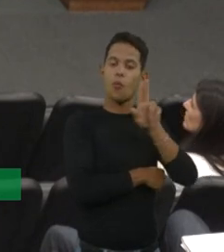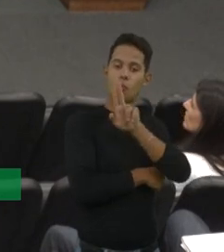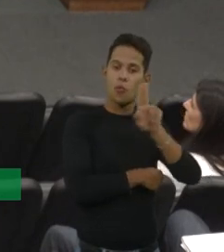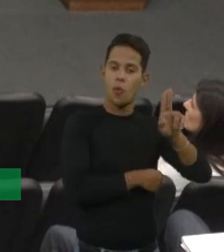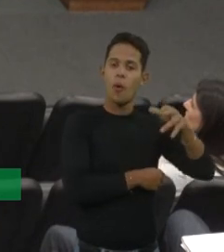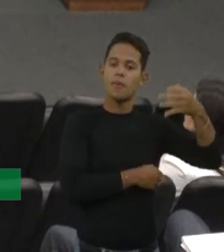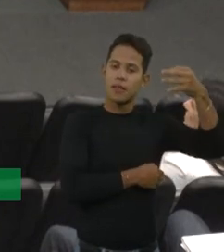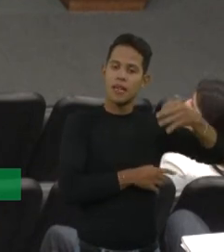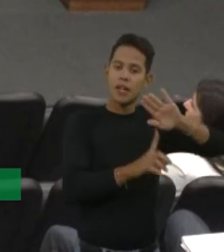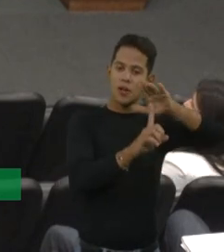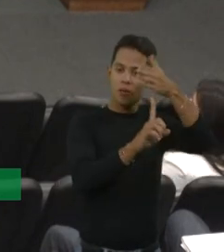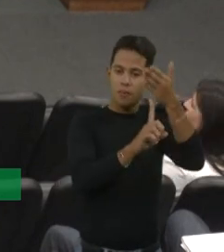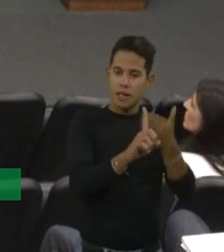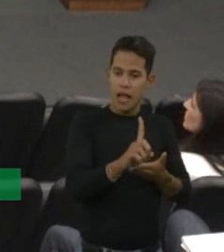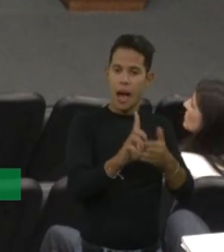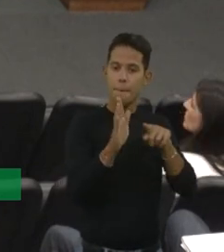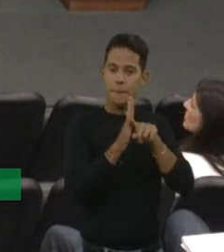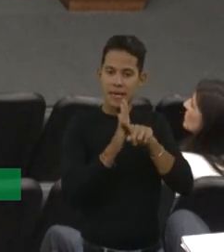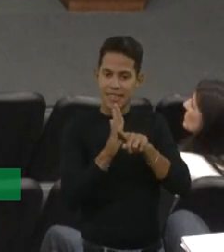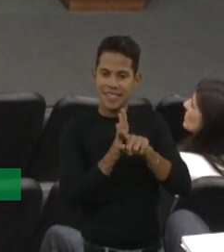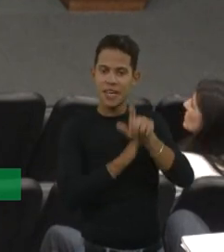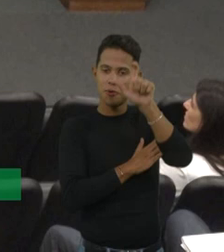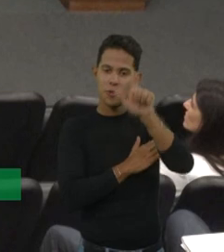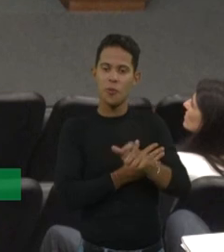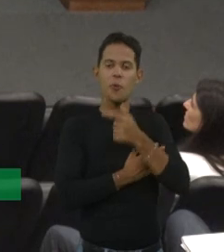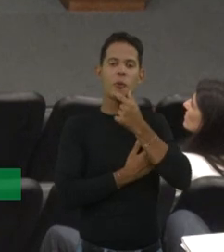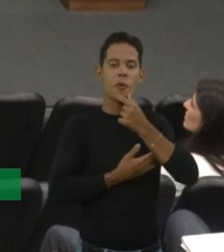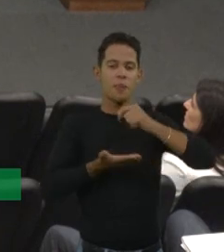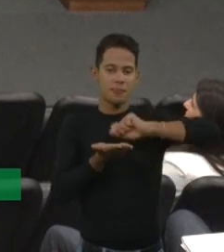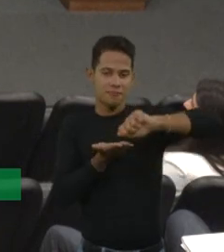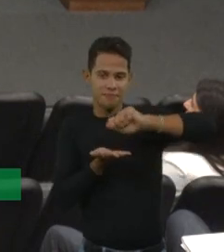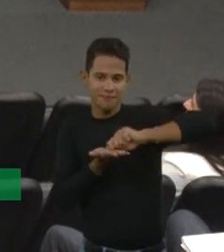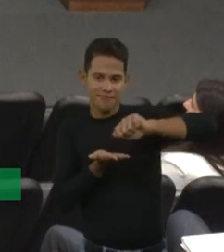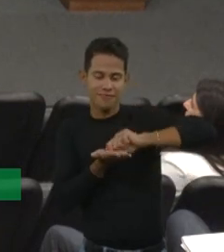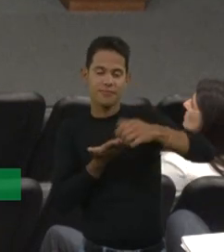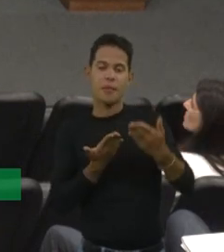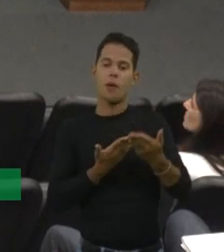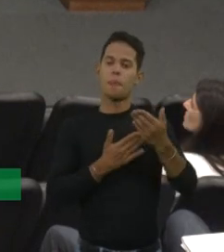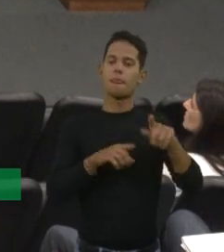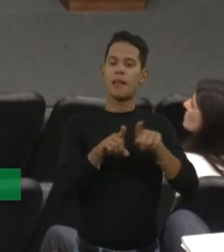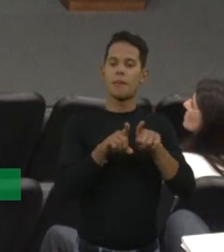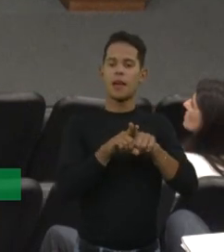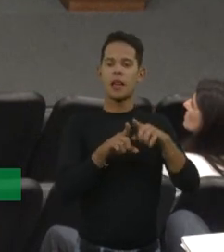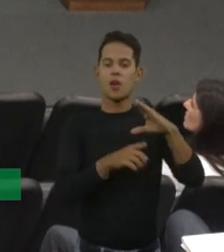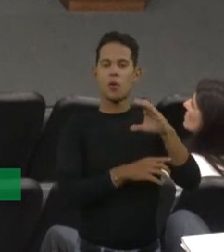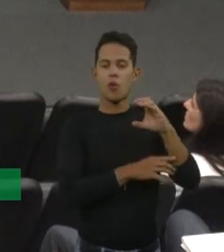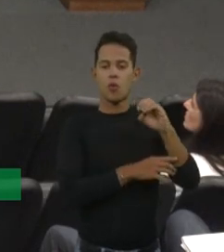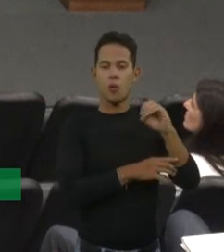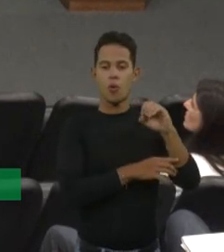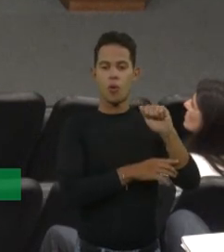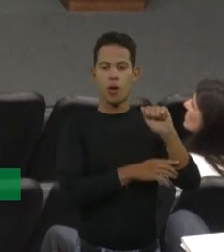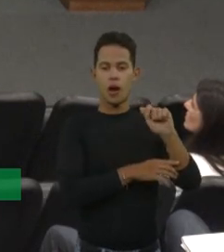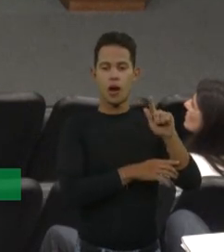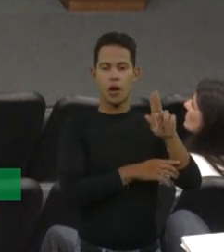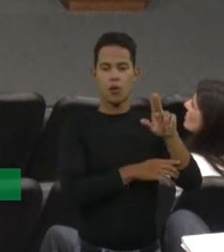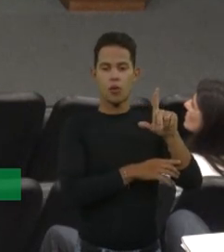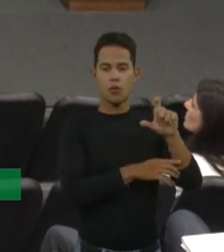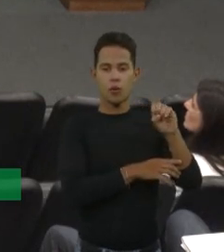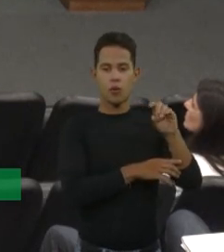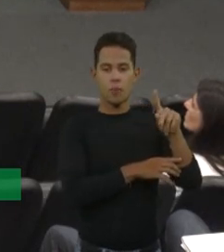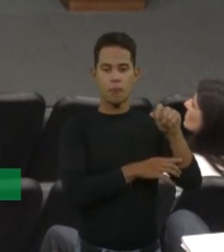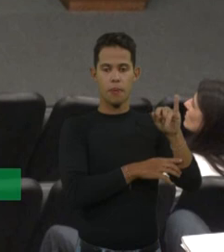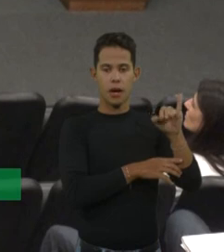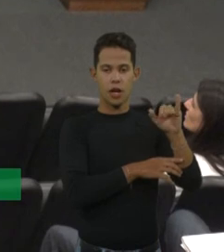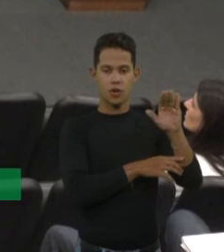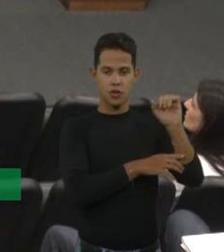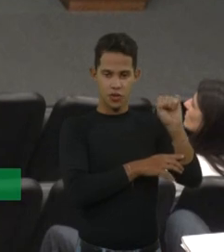ao pesquisador que a descreveu. E as coagulopatias raras, que a hemofilia já é uma doença rara, mas